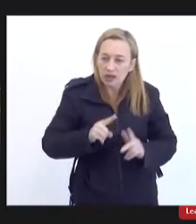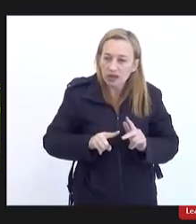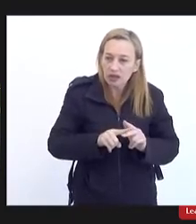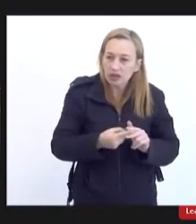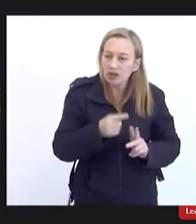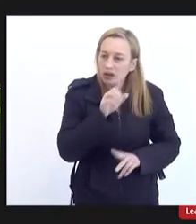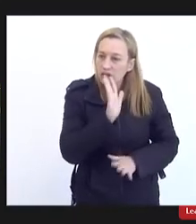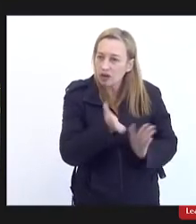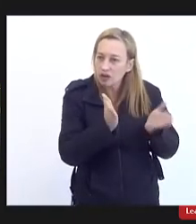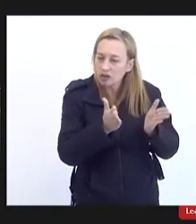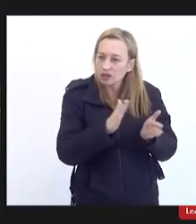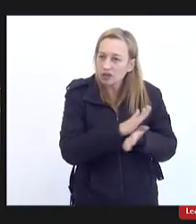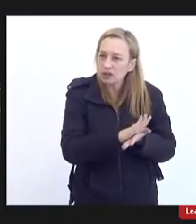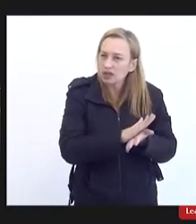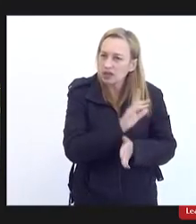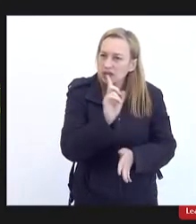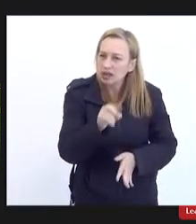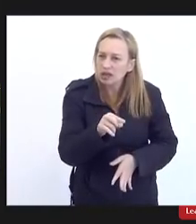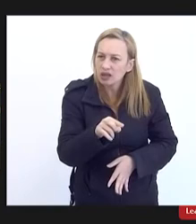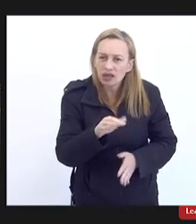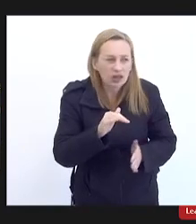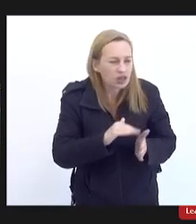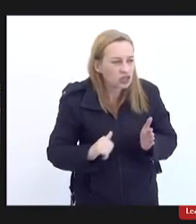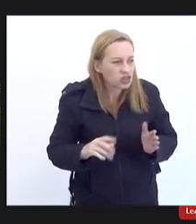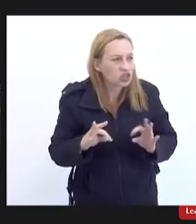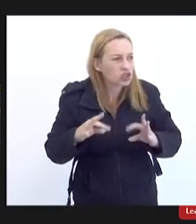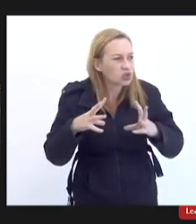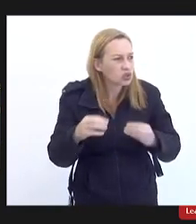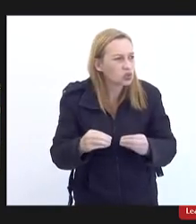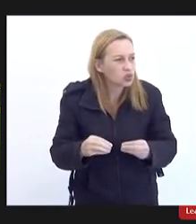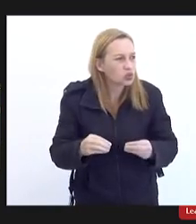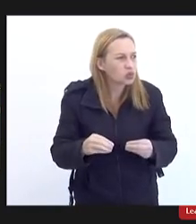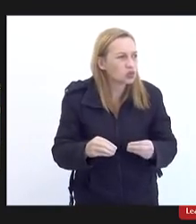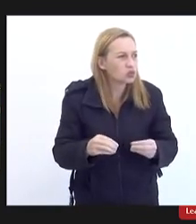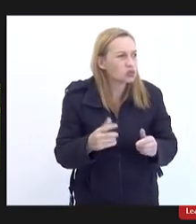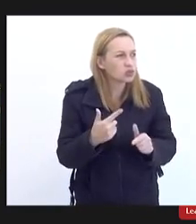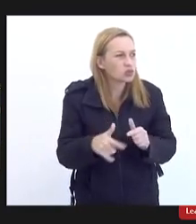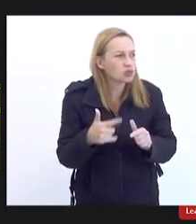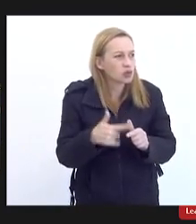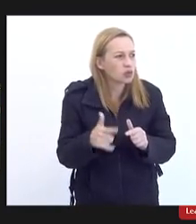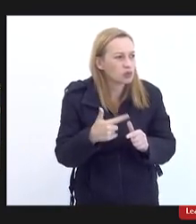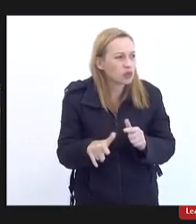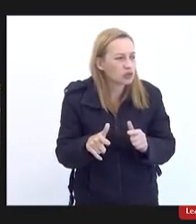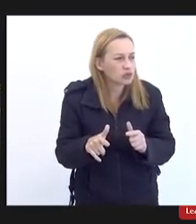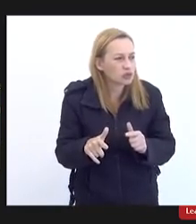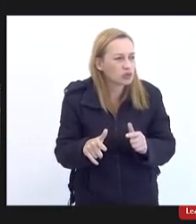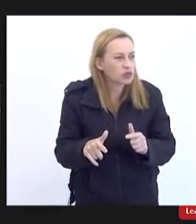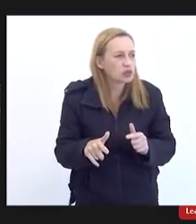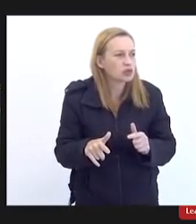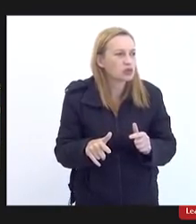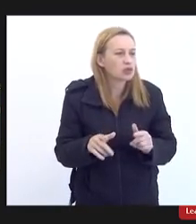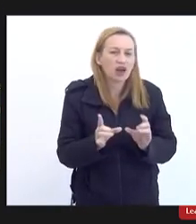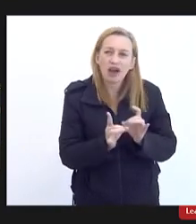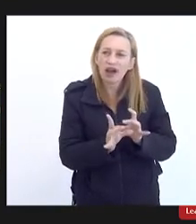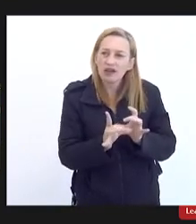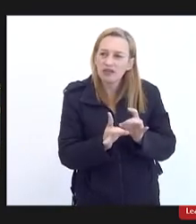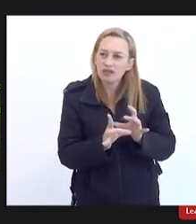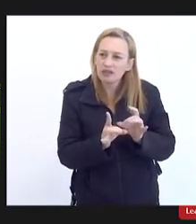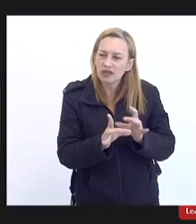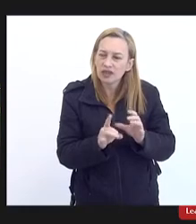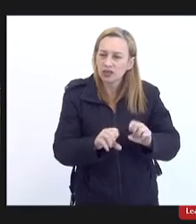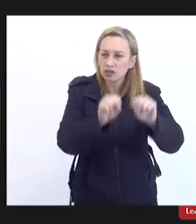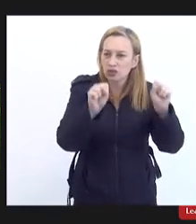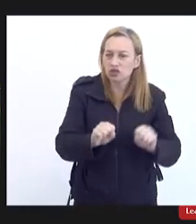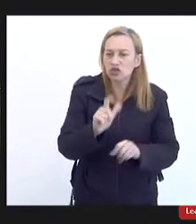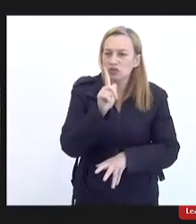nada mais nada menos é do que retirada de todos os outros estados a completa privatização dos sistemas de